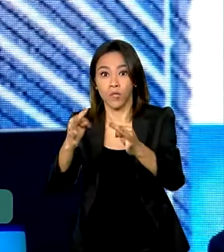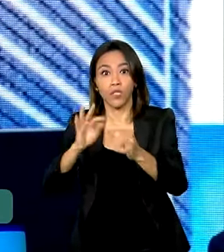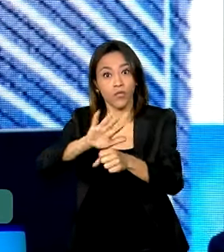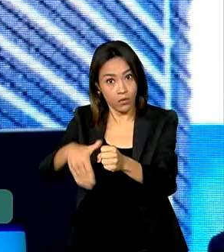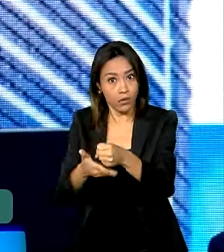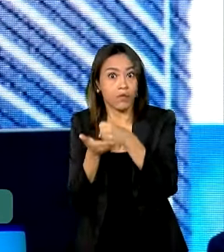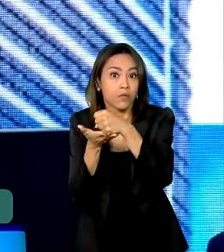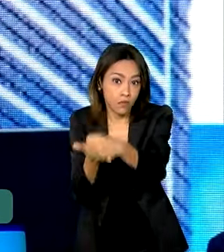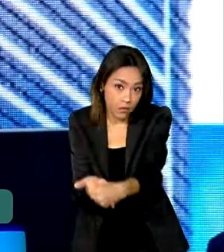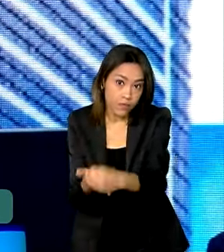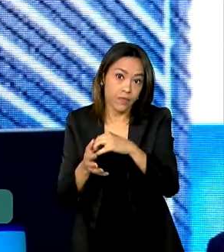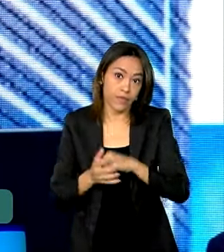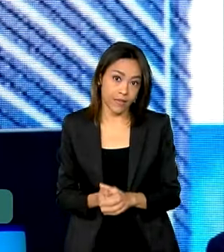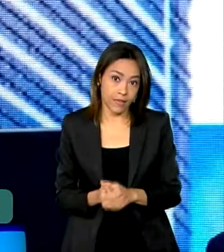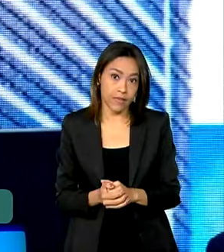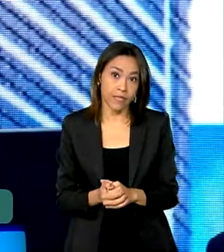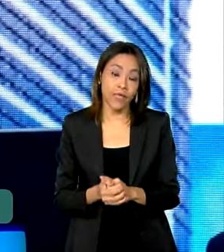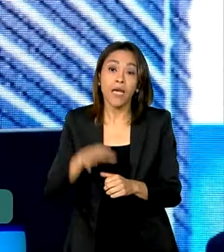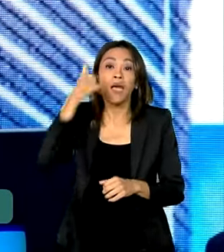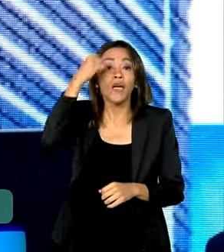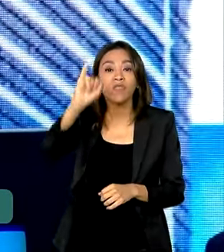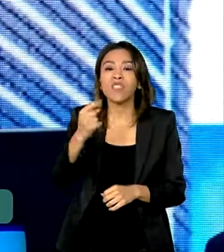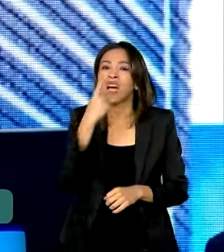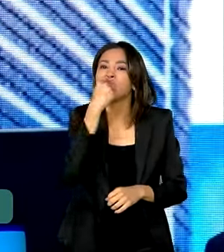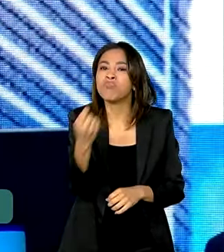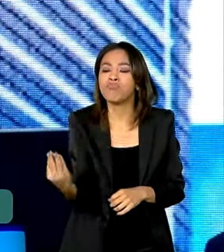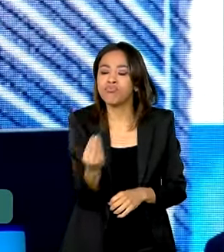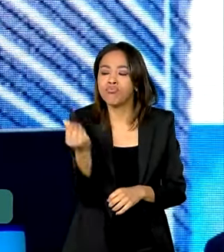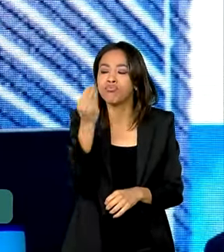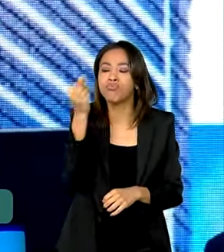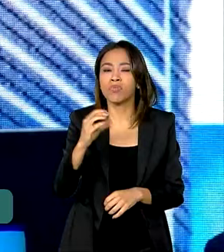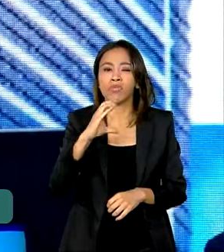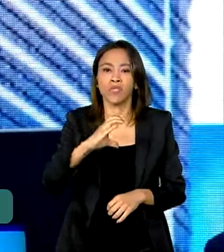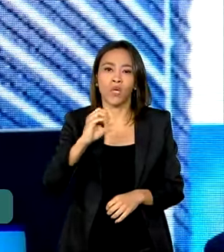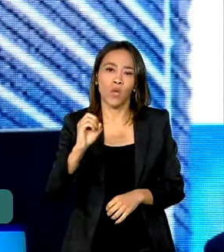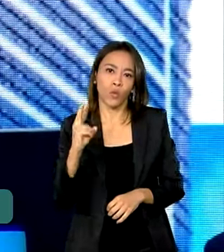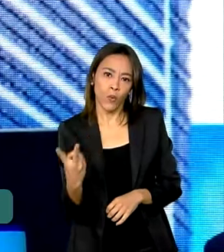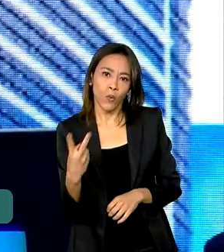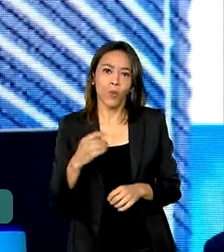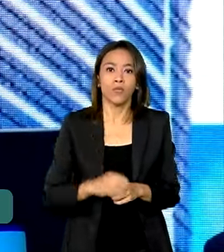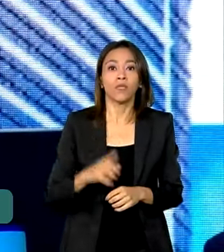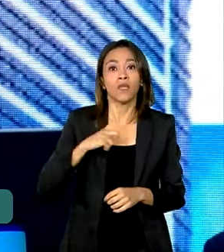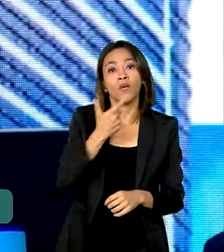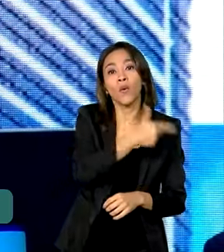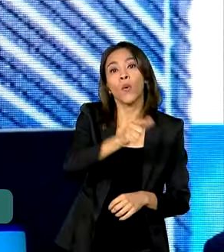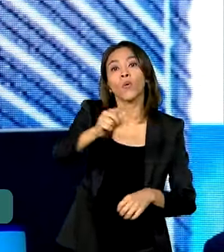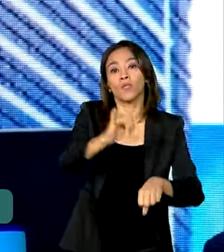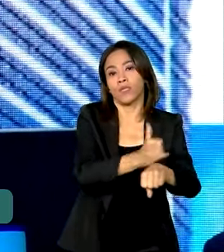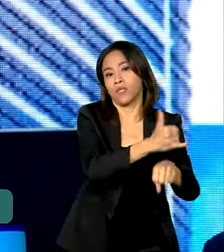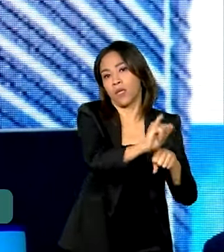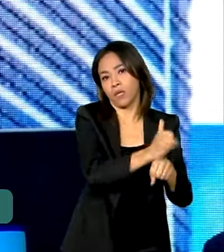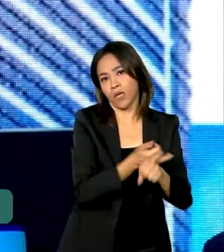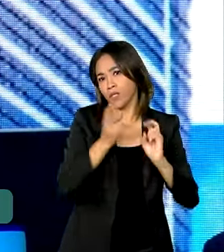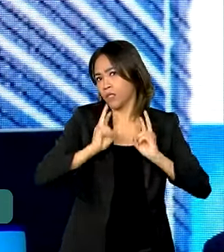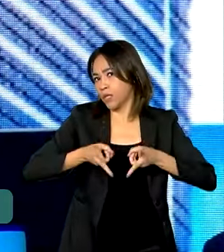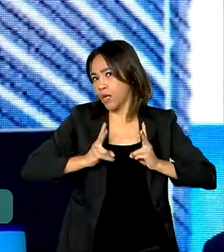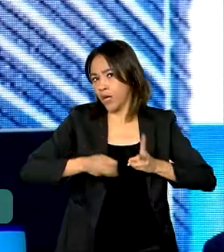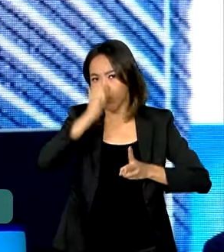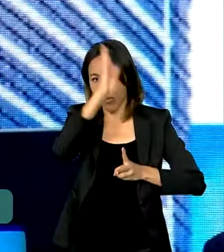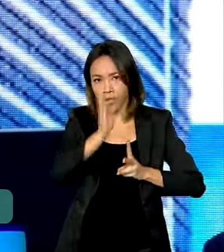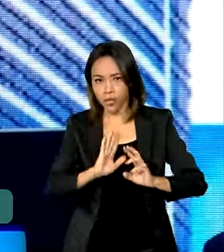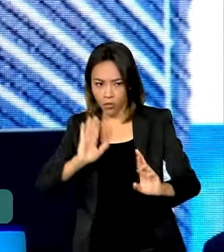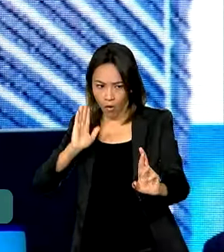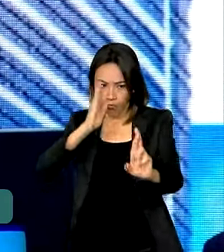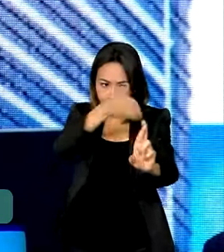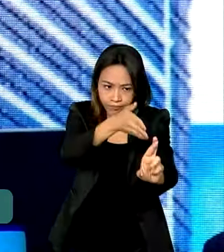sustentáveis. Se descarboniza, investe em várias rotas, sempre no sentido de colocar o Brasil na fronteira da produção